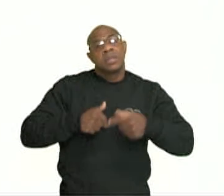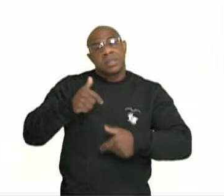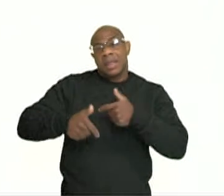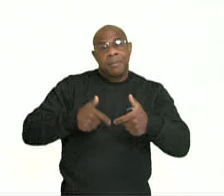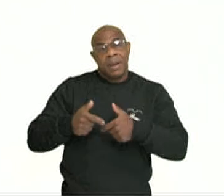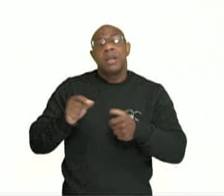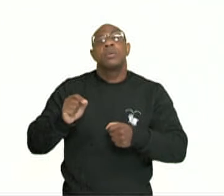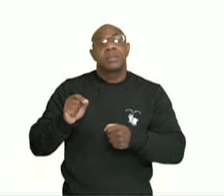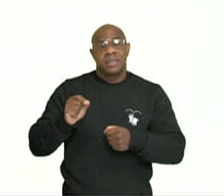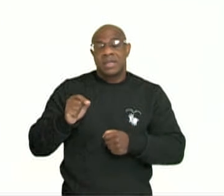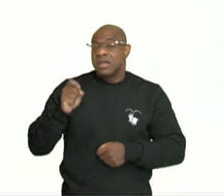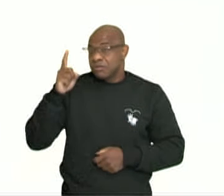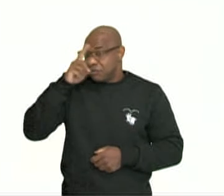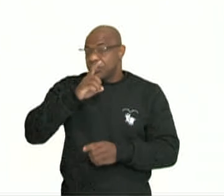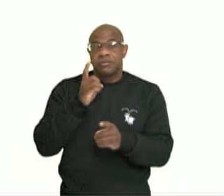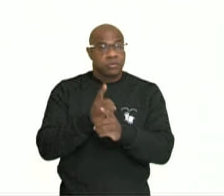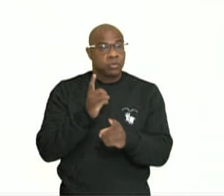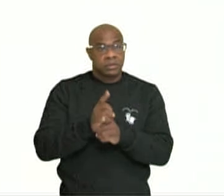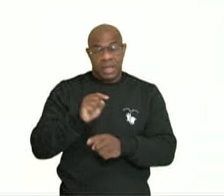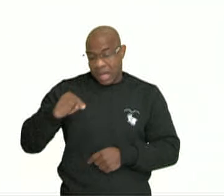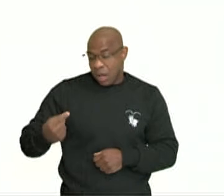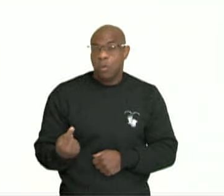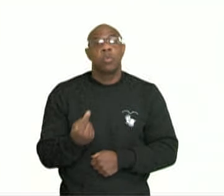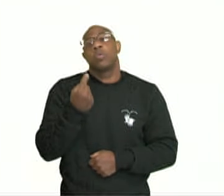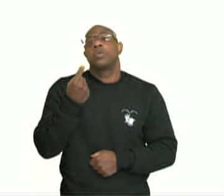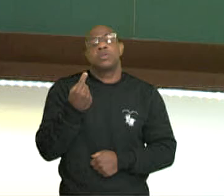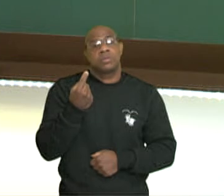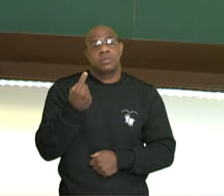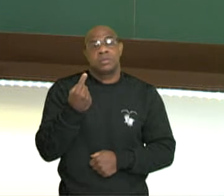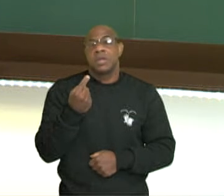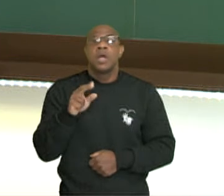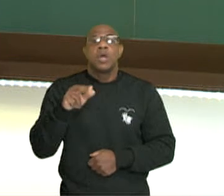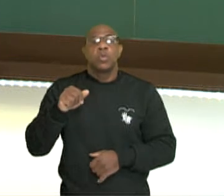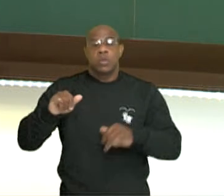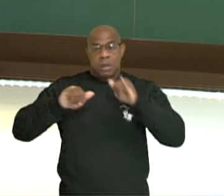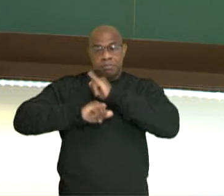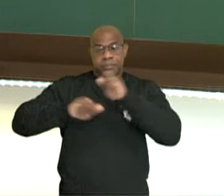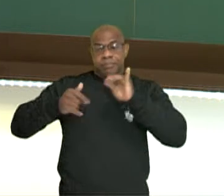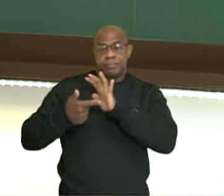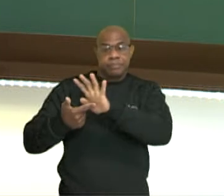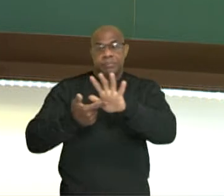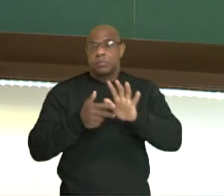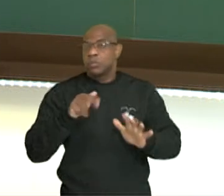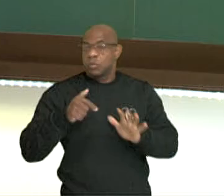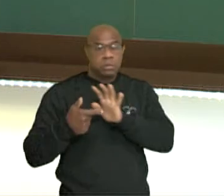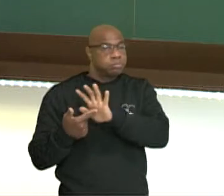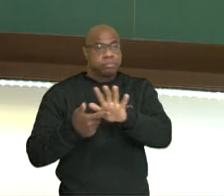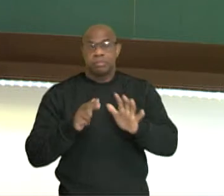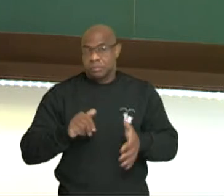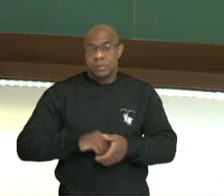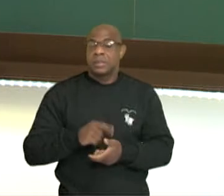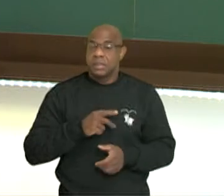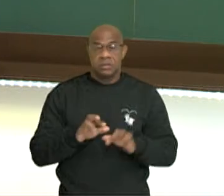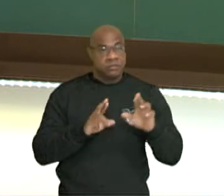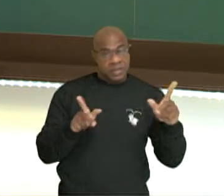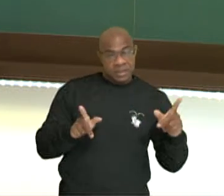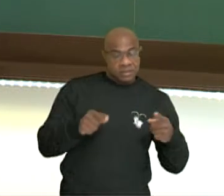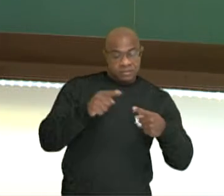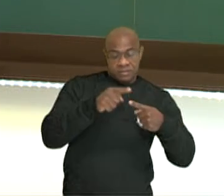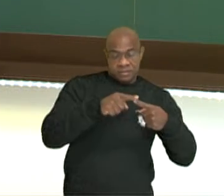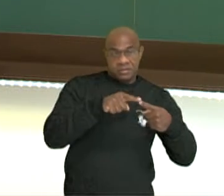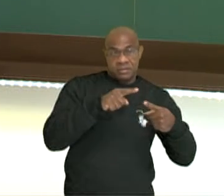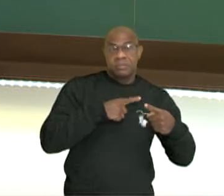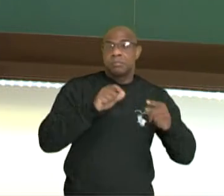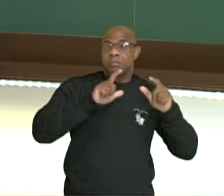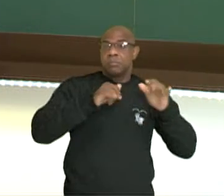raras, né? Principalmente dos inéditos que nunca foram publicados. Então tem diferença. Uma está falando